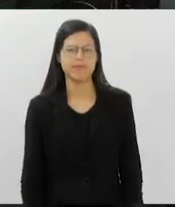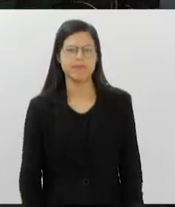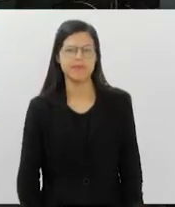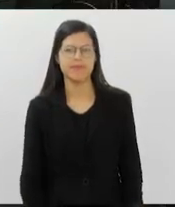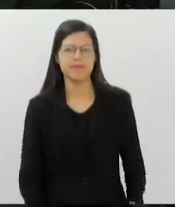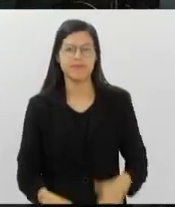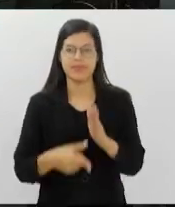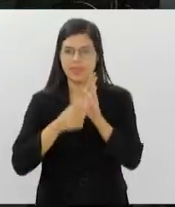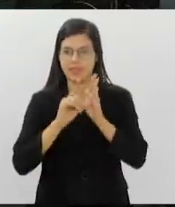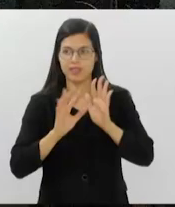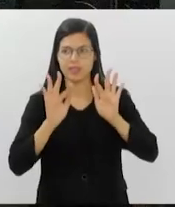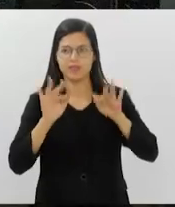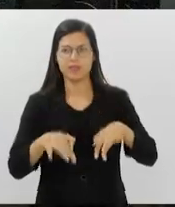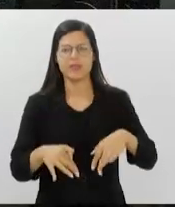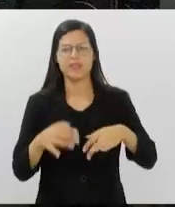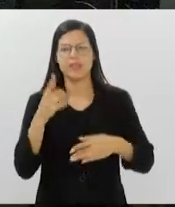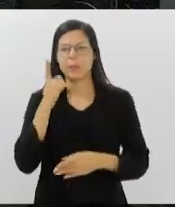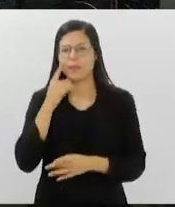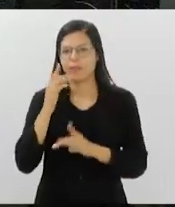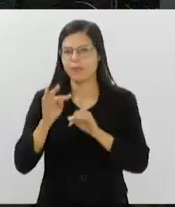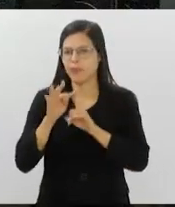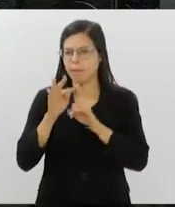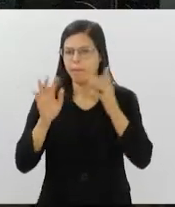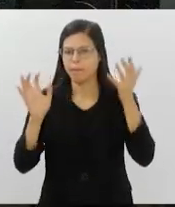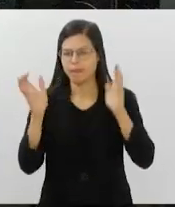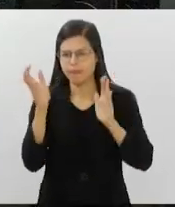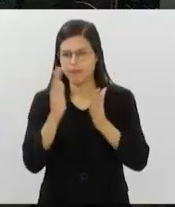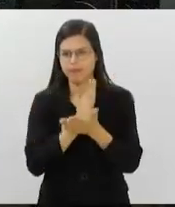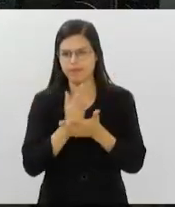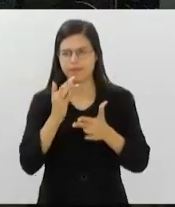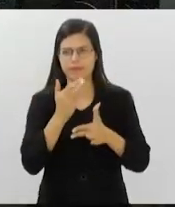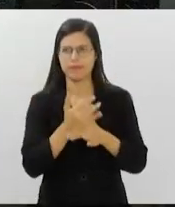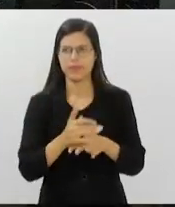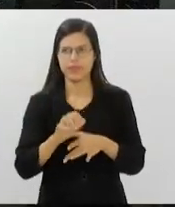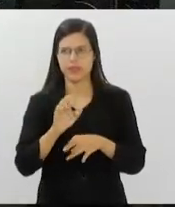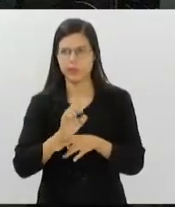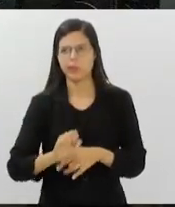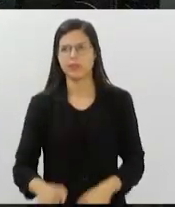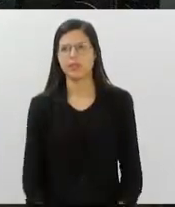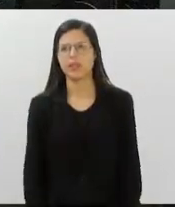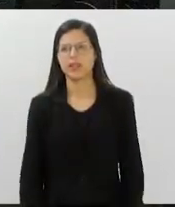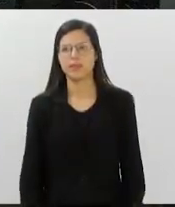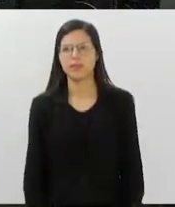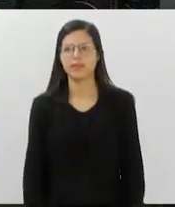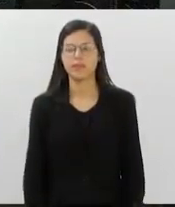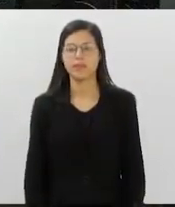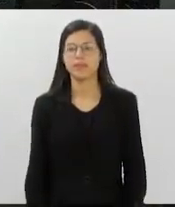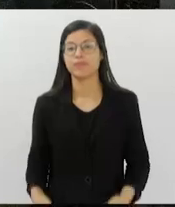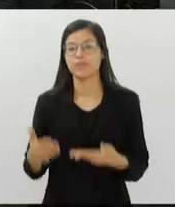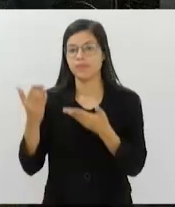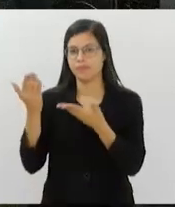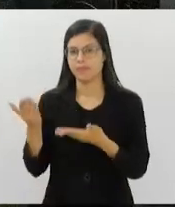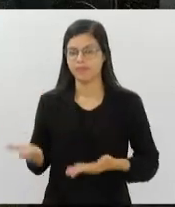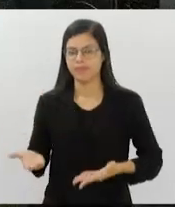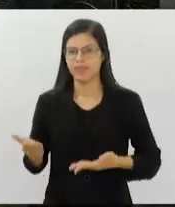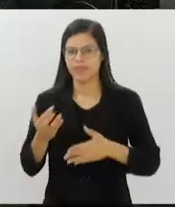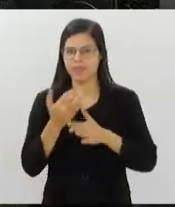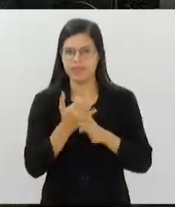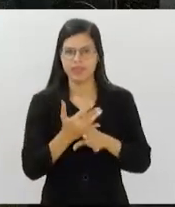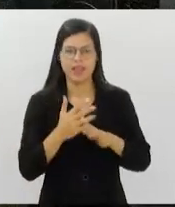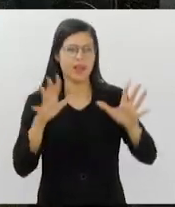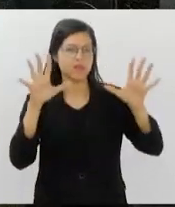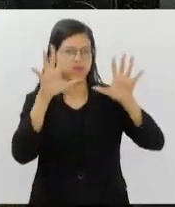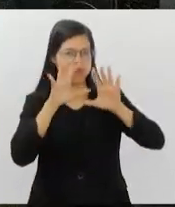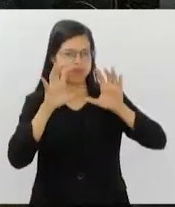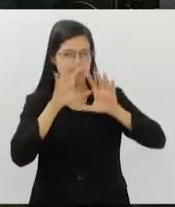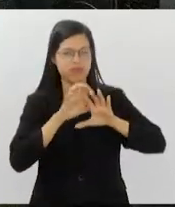E antes de encerrar, vamos dar uma olhada no tempo em algumas cidades do Estado. Aqui na tela, você vê aí todas as cidades nubladas,